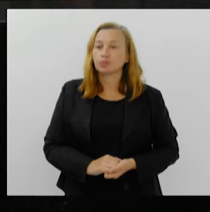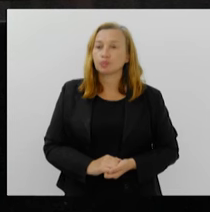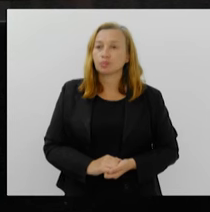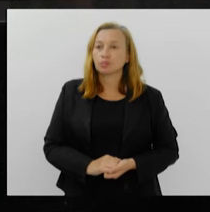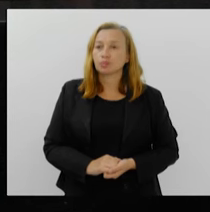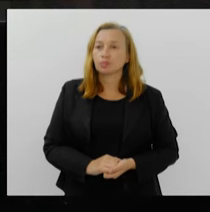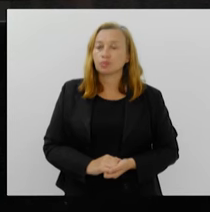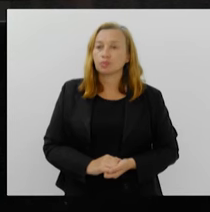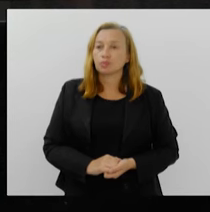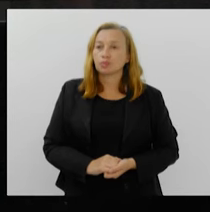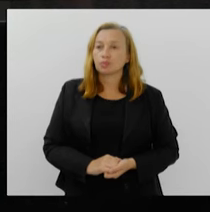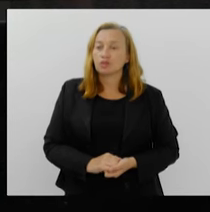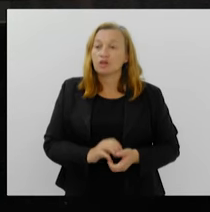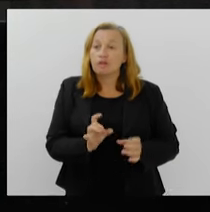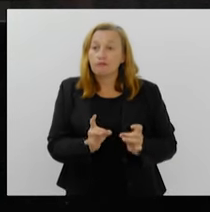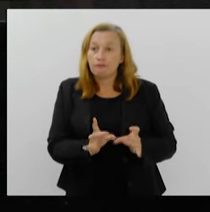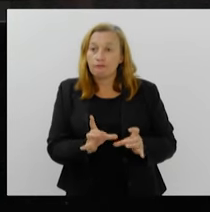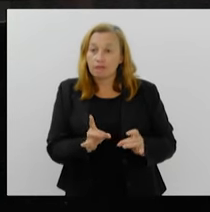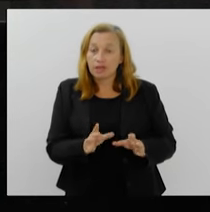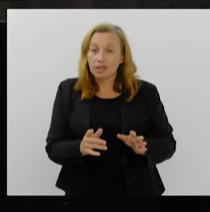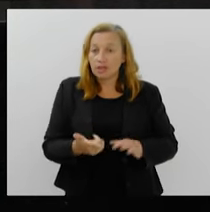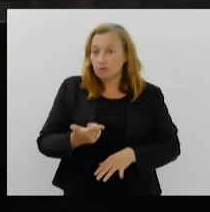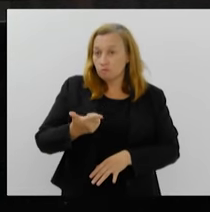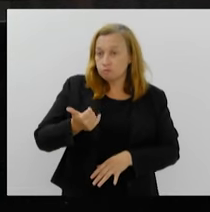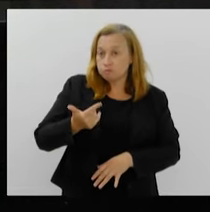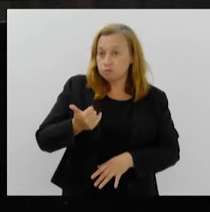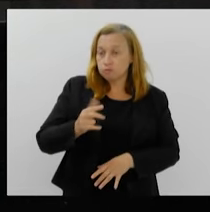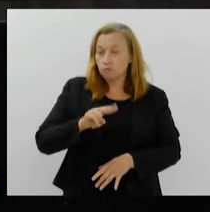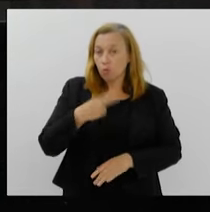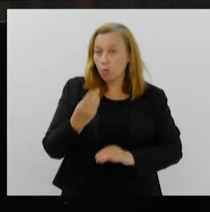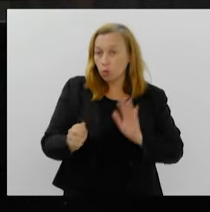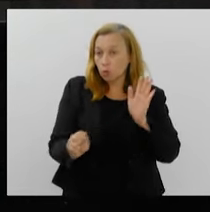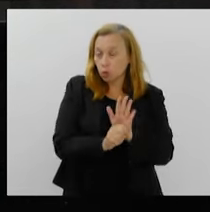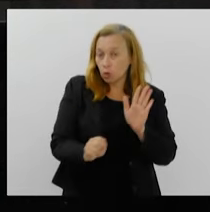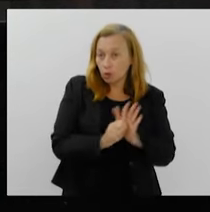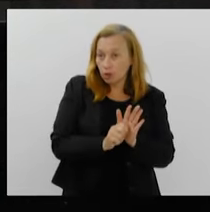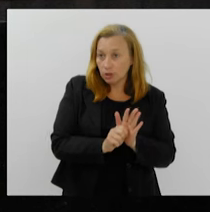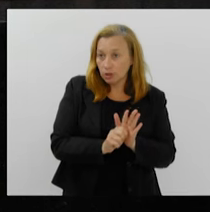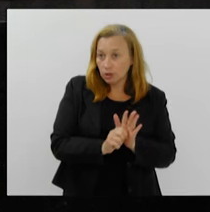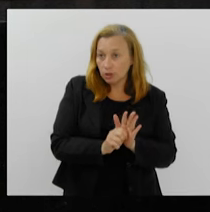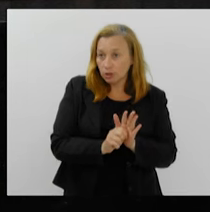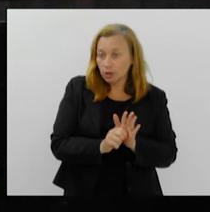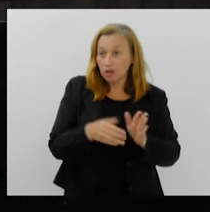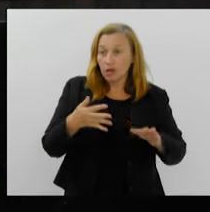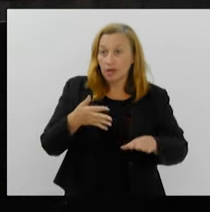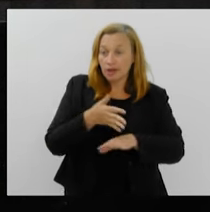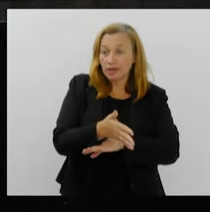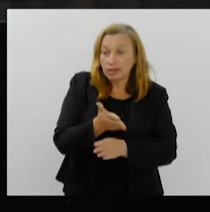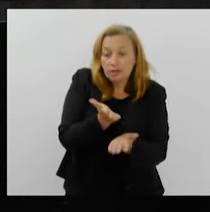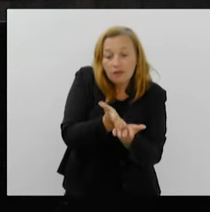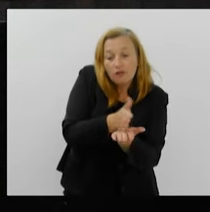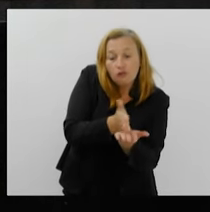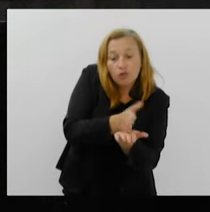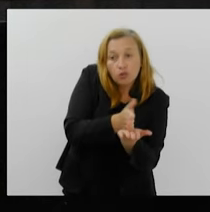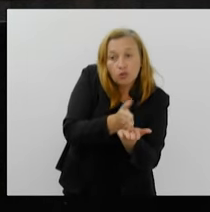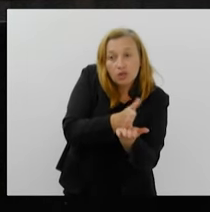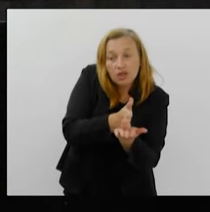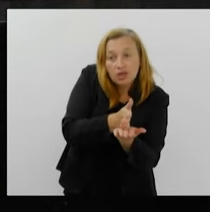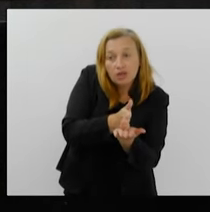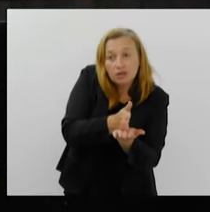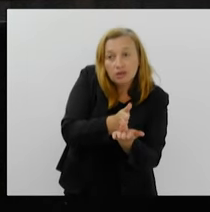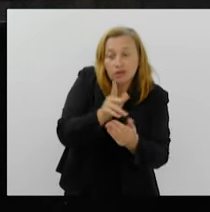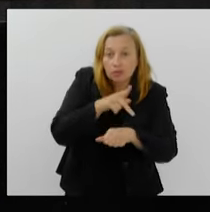contrabando de armas e drogas entra pelas fronteiras e que tem dever